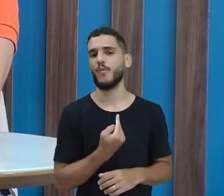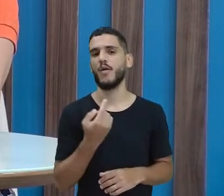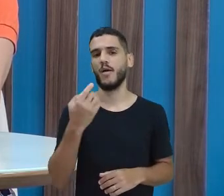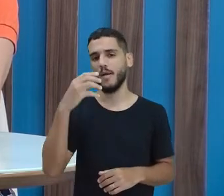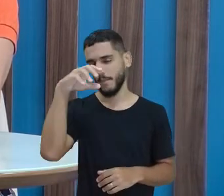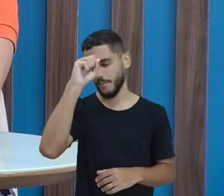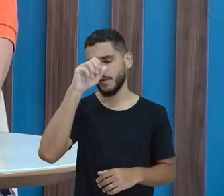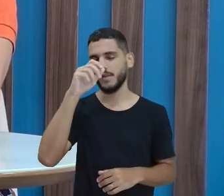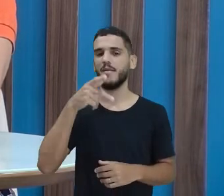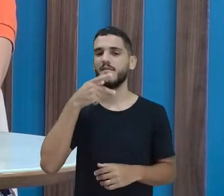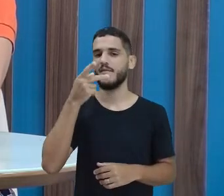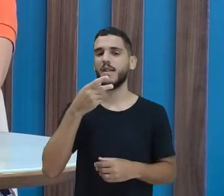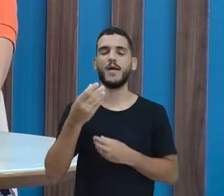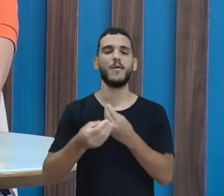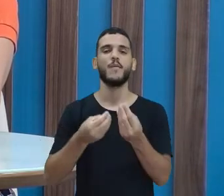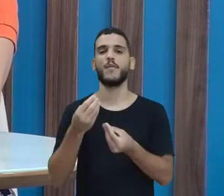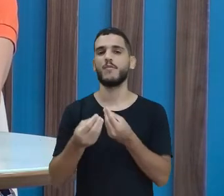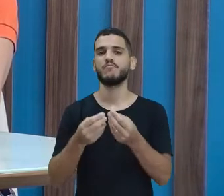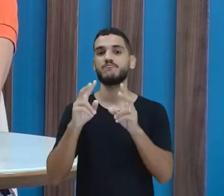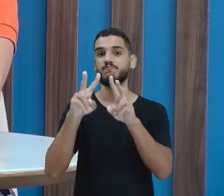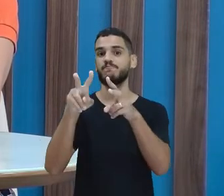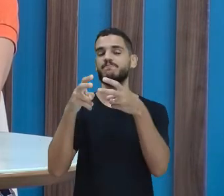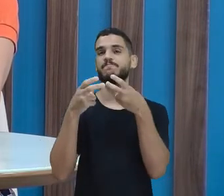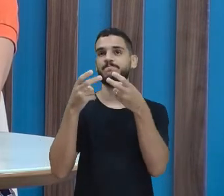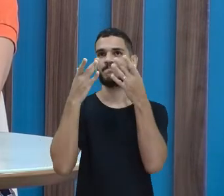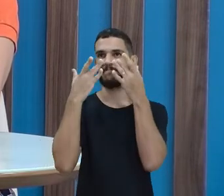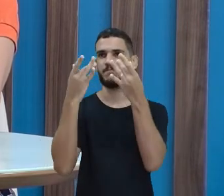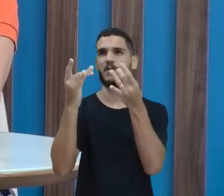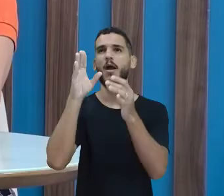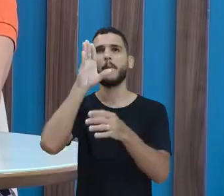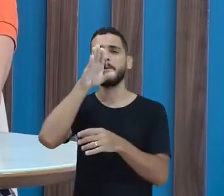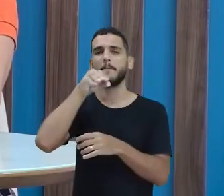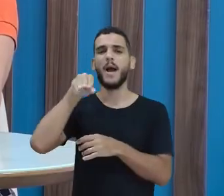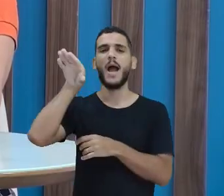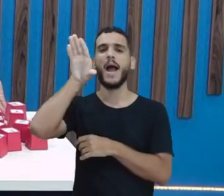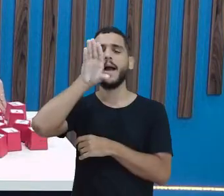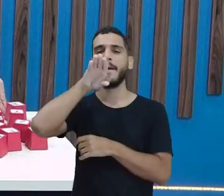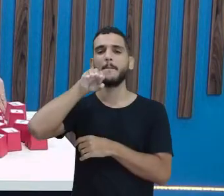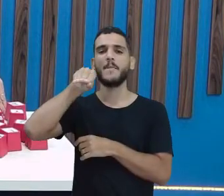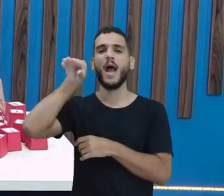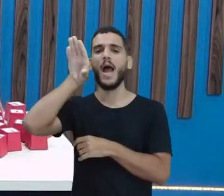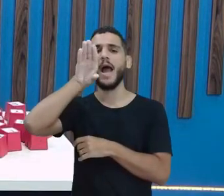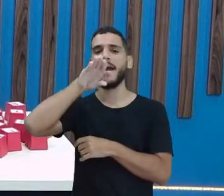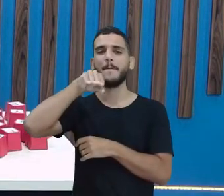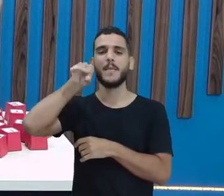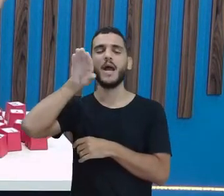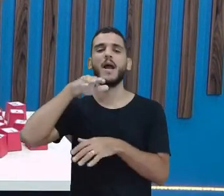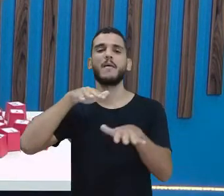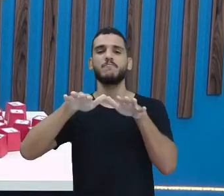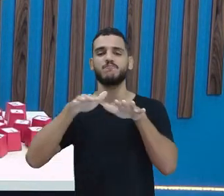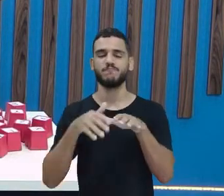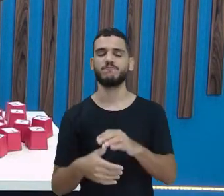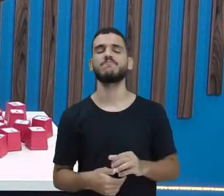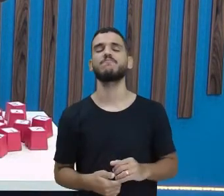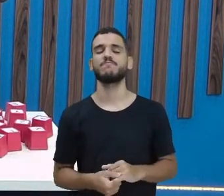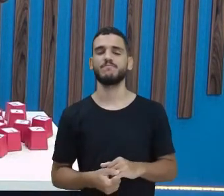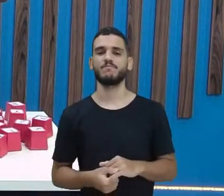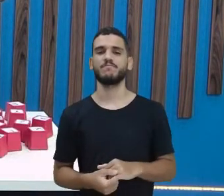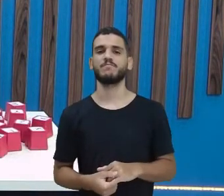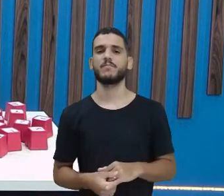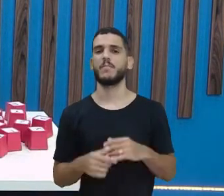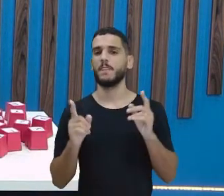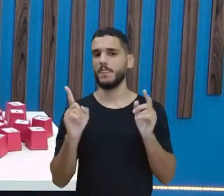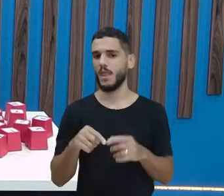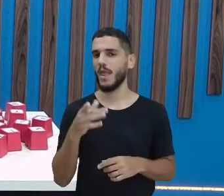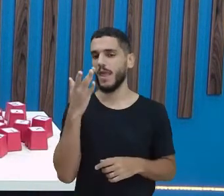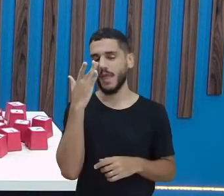prestando nesse movimento da boca. Muito bom essa colocação, professora Eli. É bem interessante a